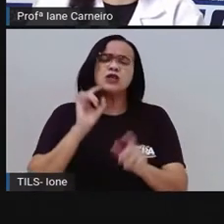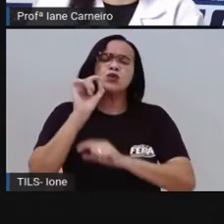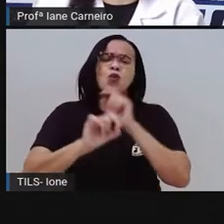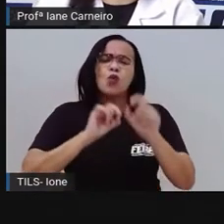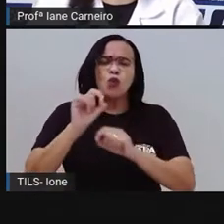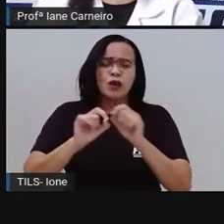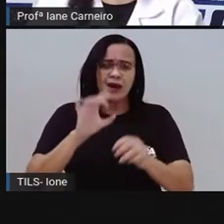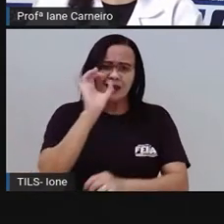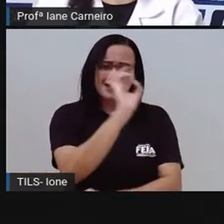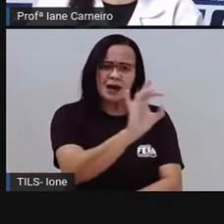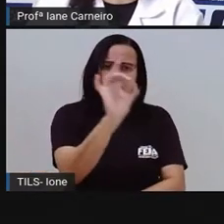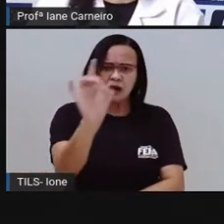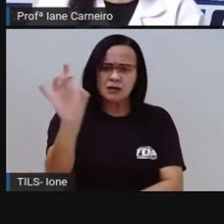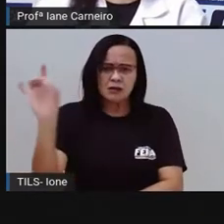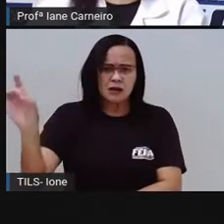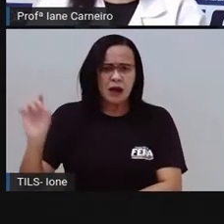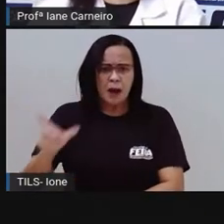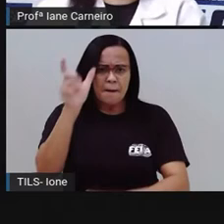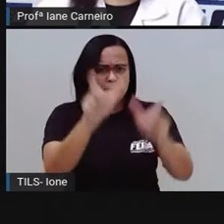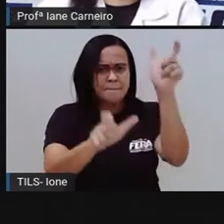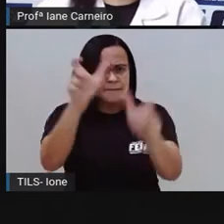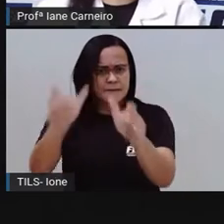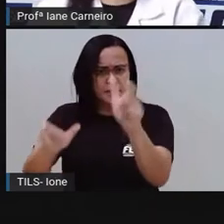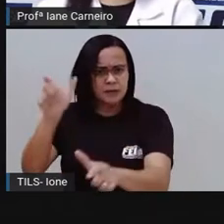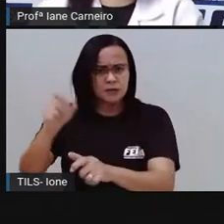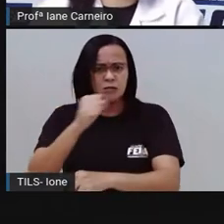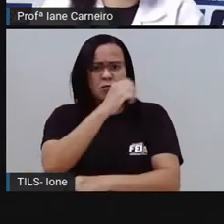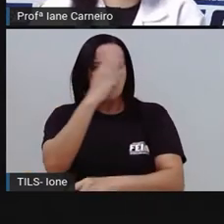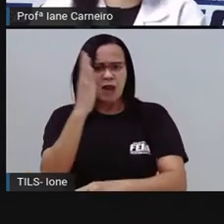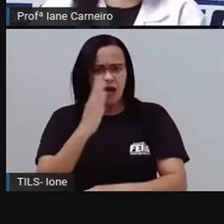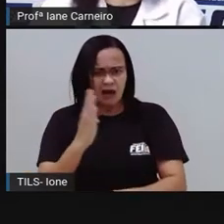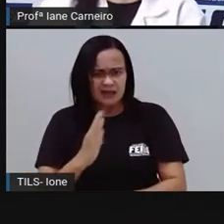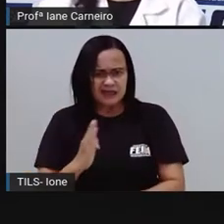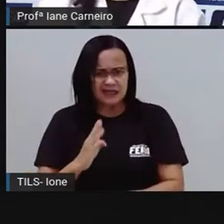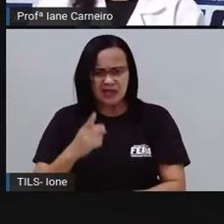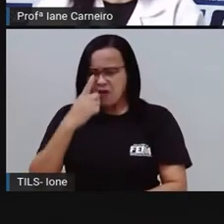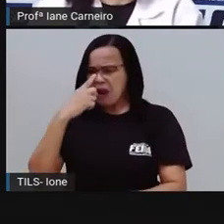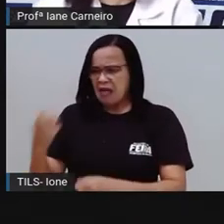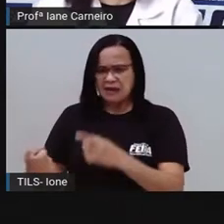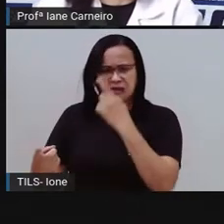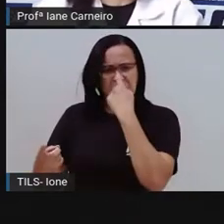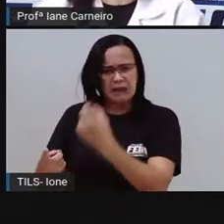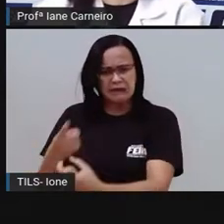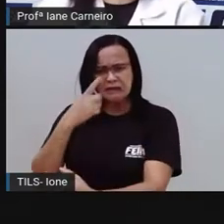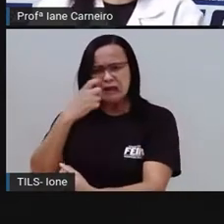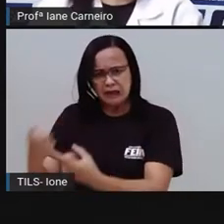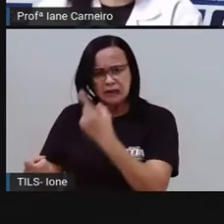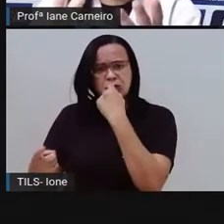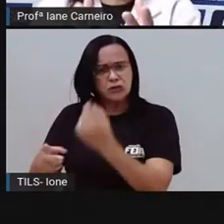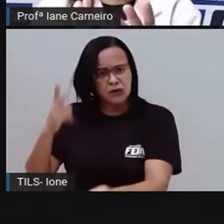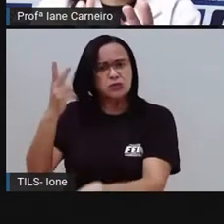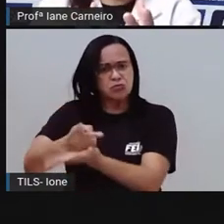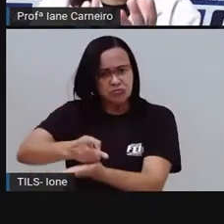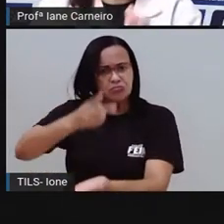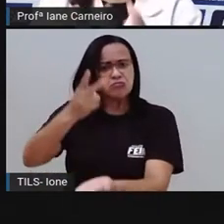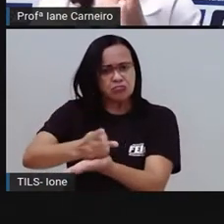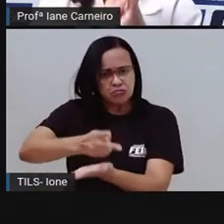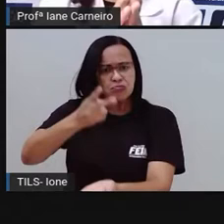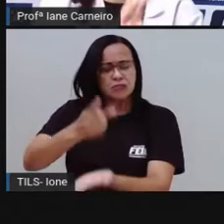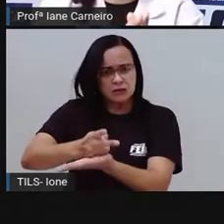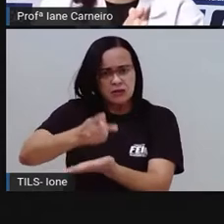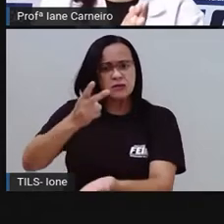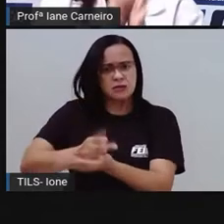de lixo todos os dias. 500 gramas, gente, é como se fosse um pacote de café, sabe? Se você pegar um pacote de café,